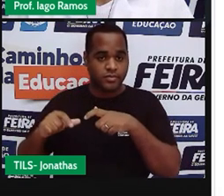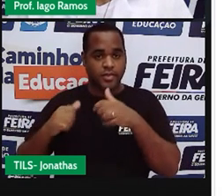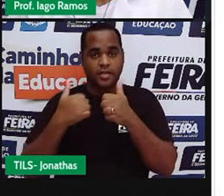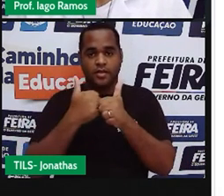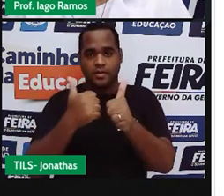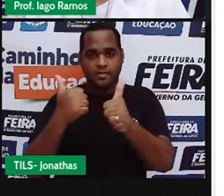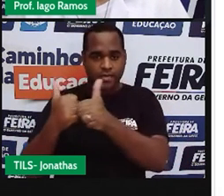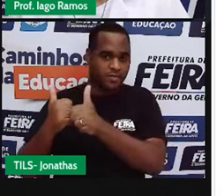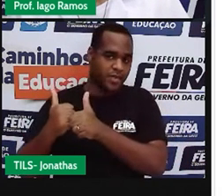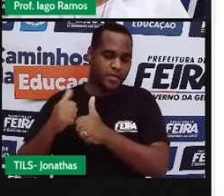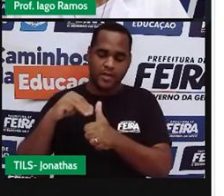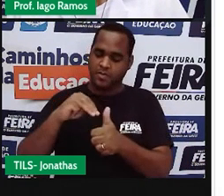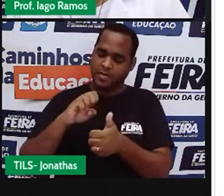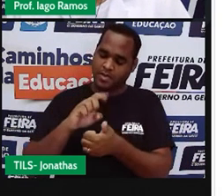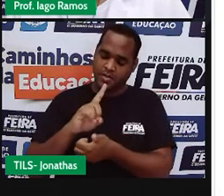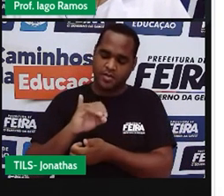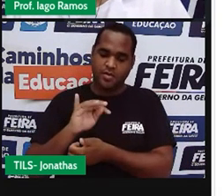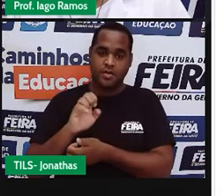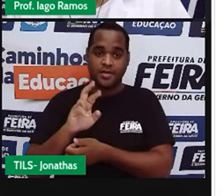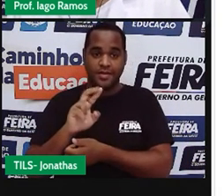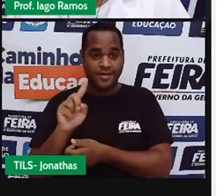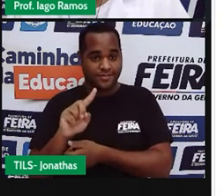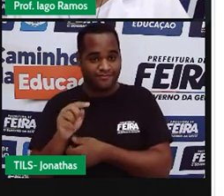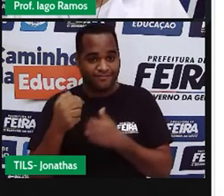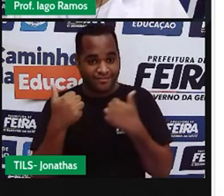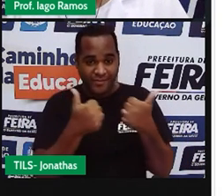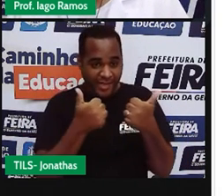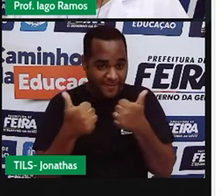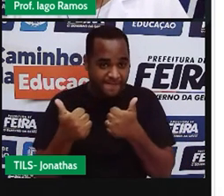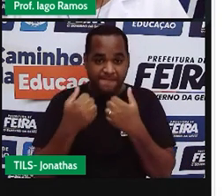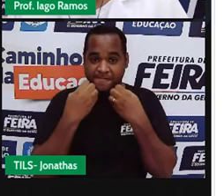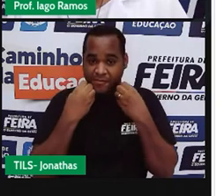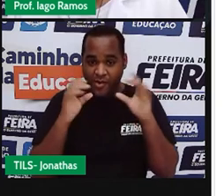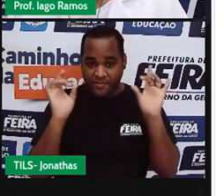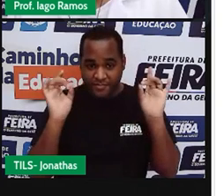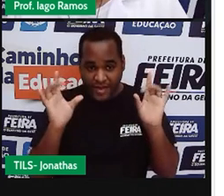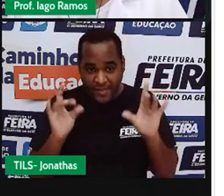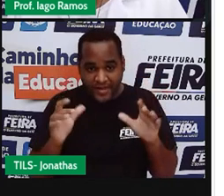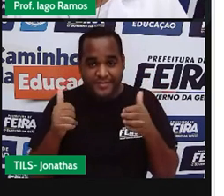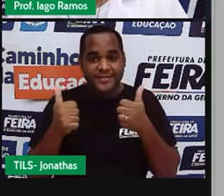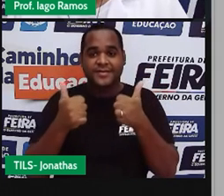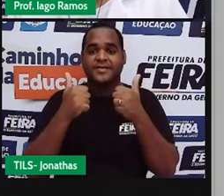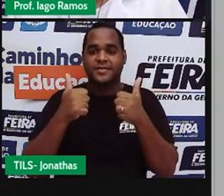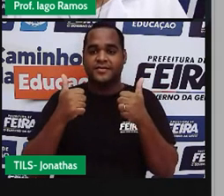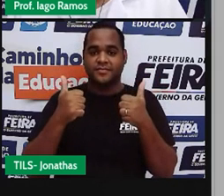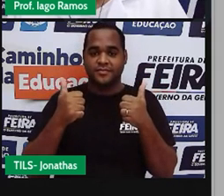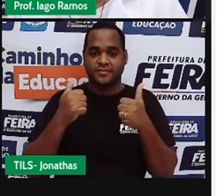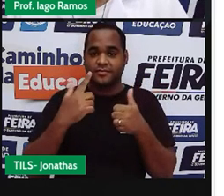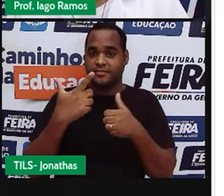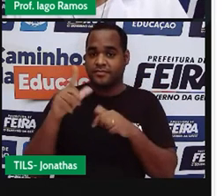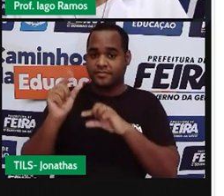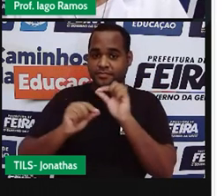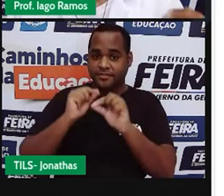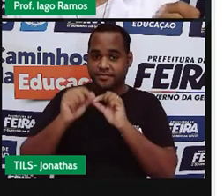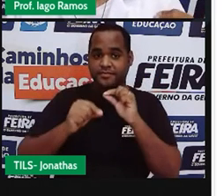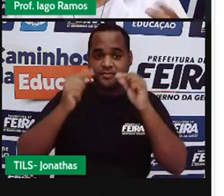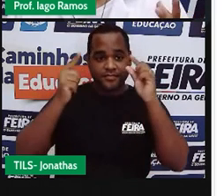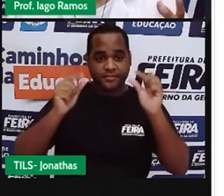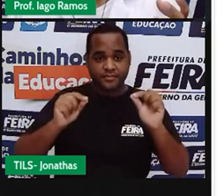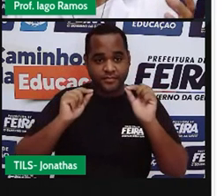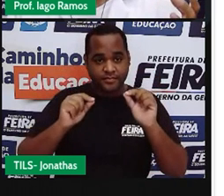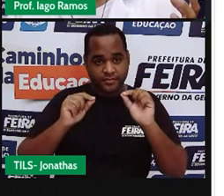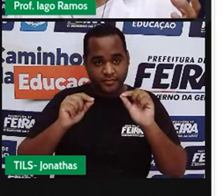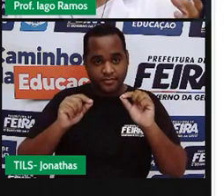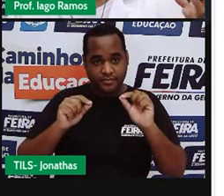reta mediatriz. Beleza? massa bacana. O é que a gente vai fazer? Vamos